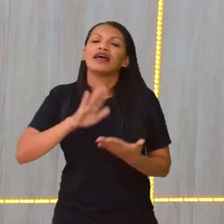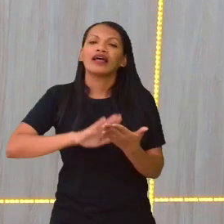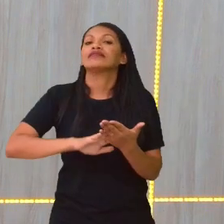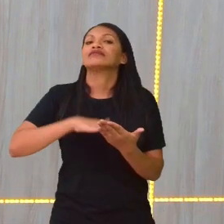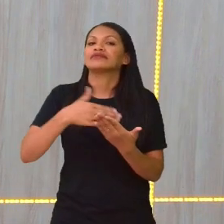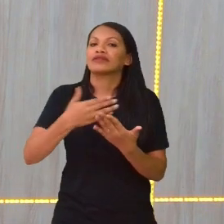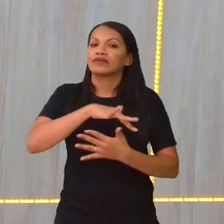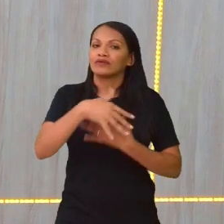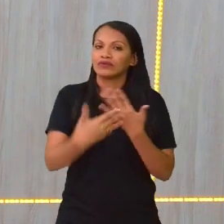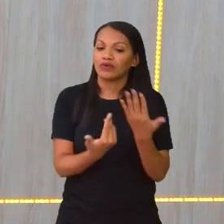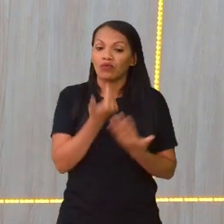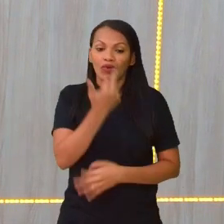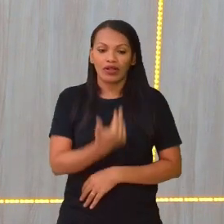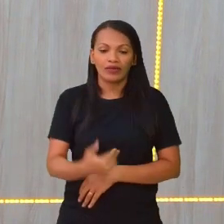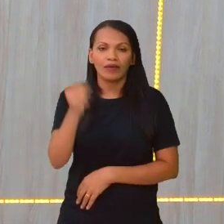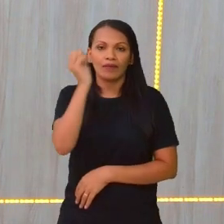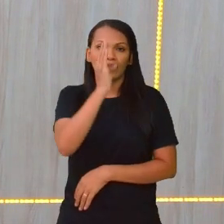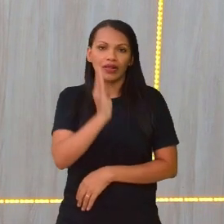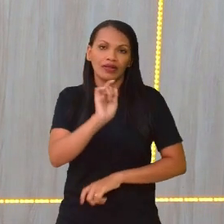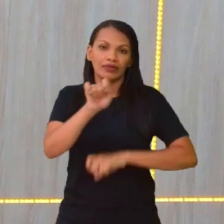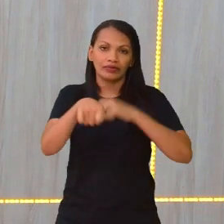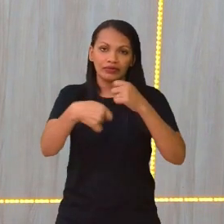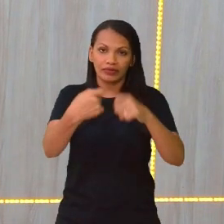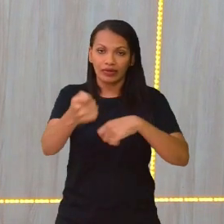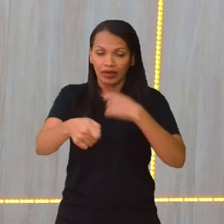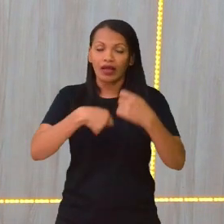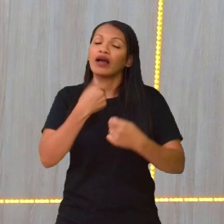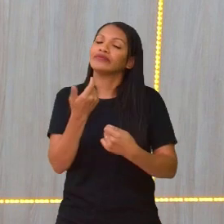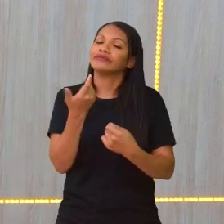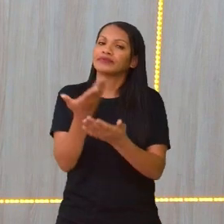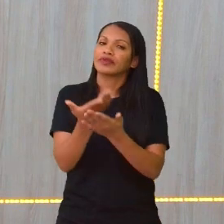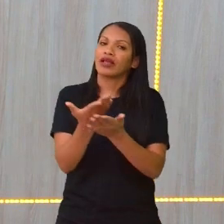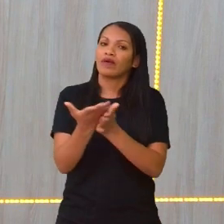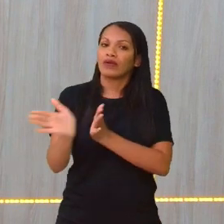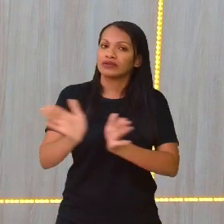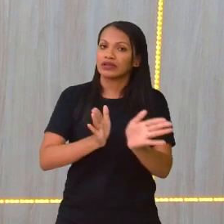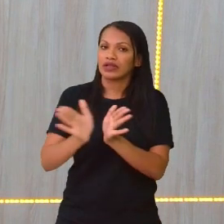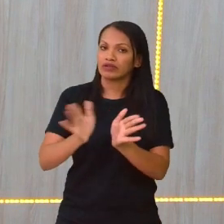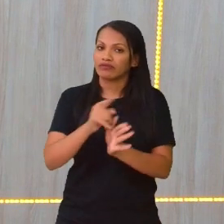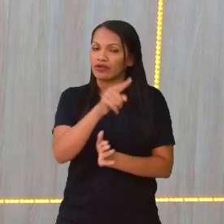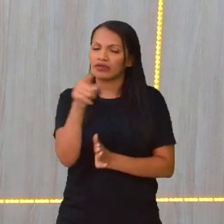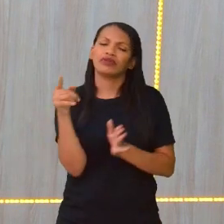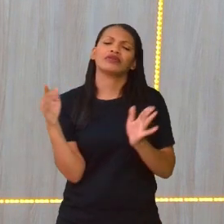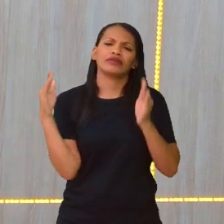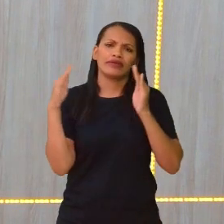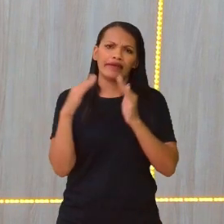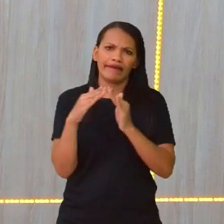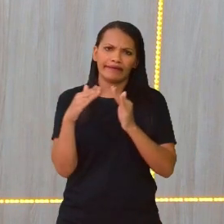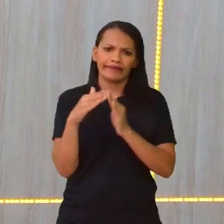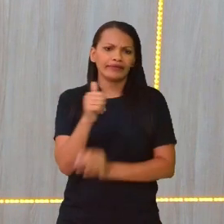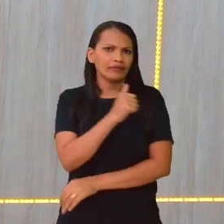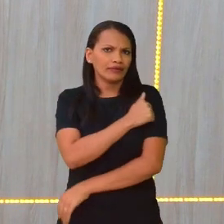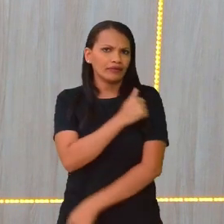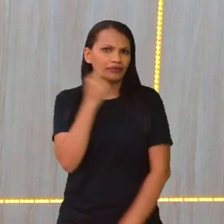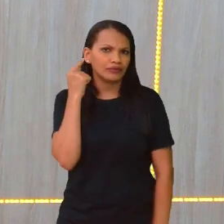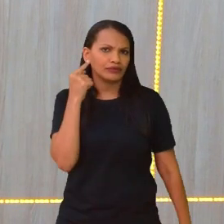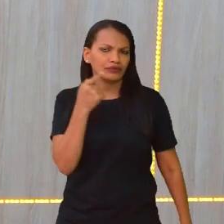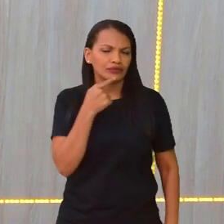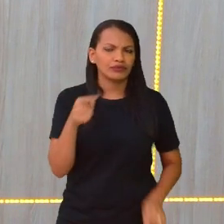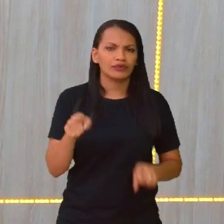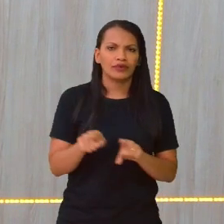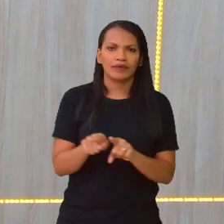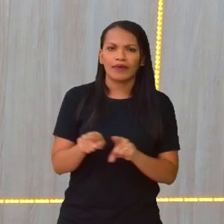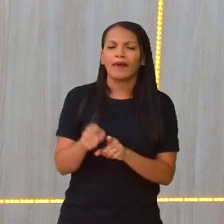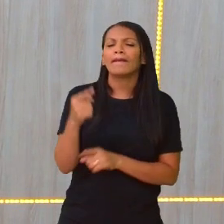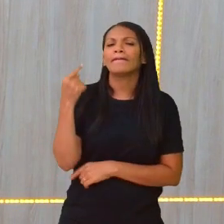brasileira de sinais, tornando essa aula mais acessível a todo mundo que tá aí em casa. Ainda pensando em acessibilidade, antes de apresentar